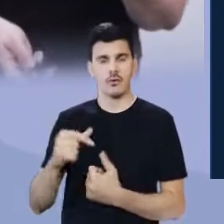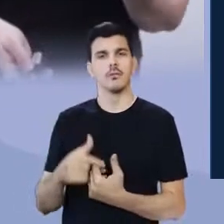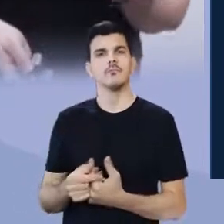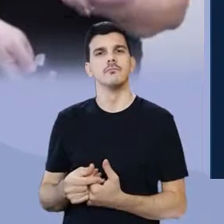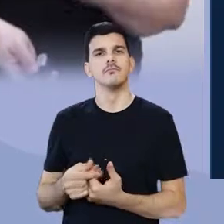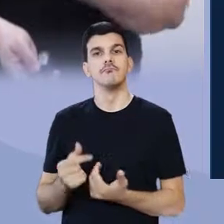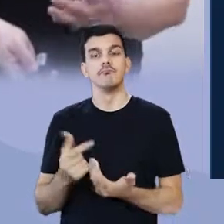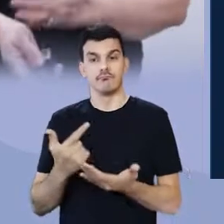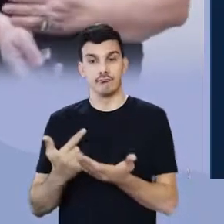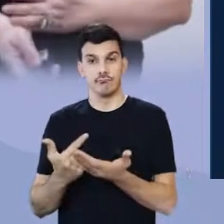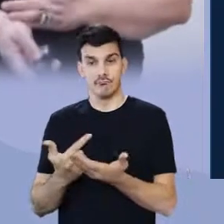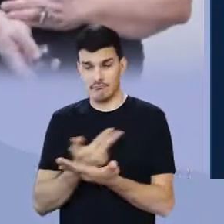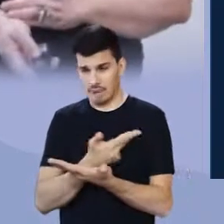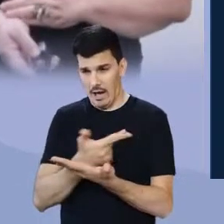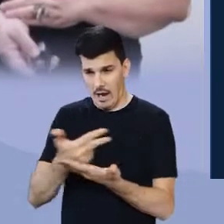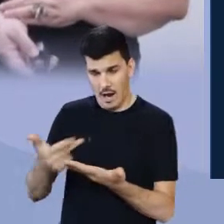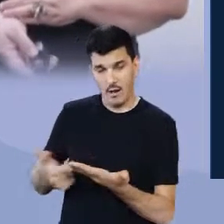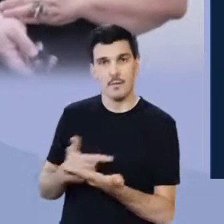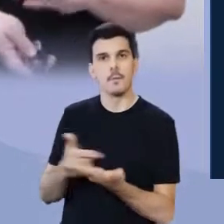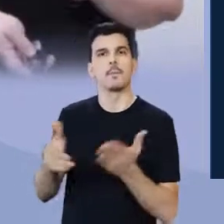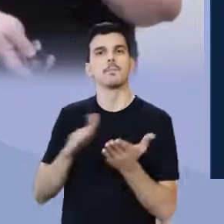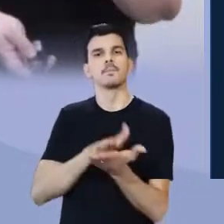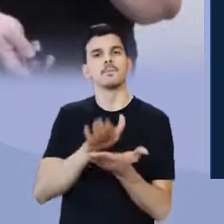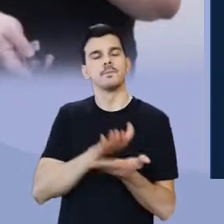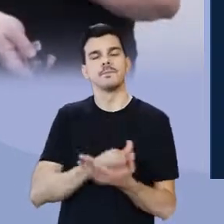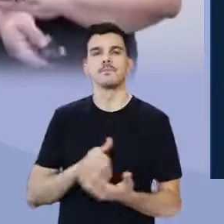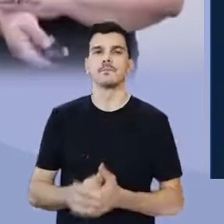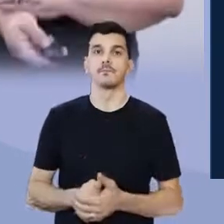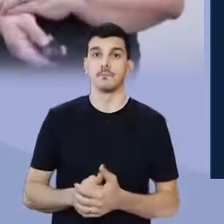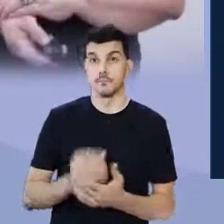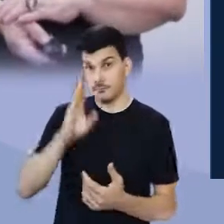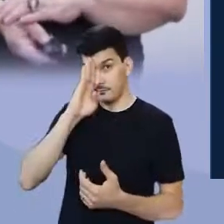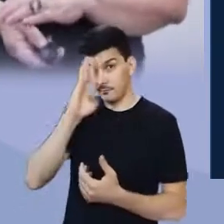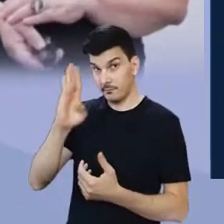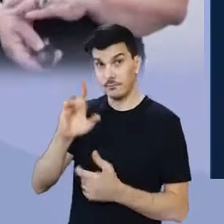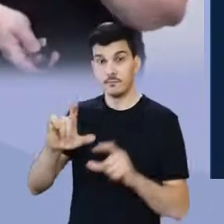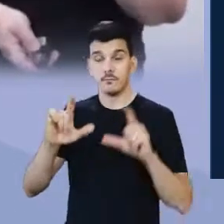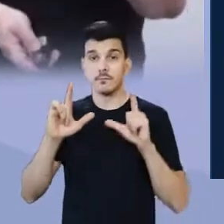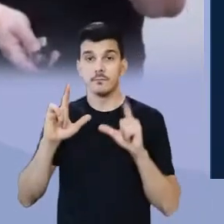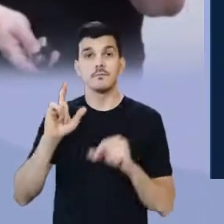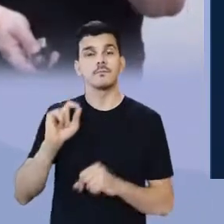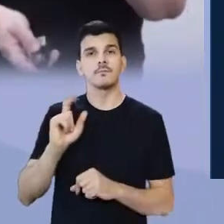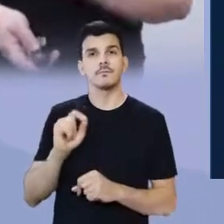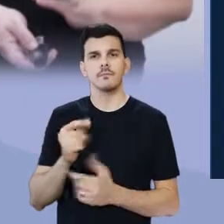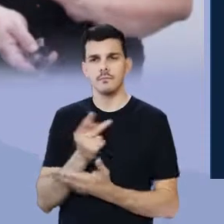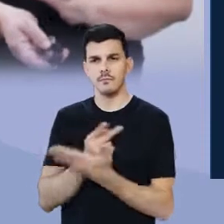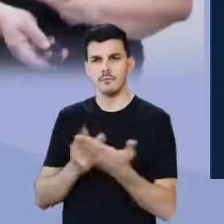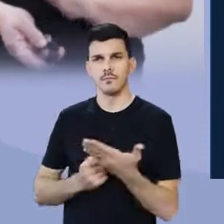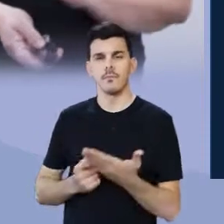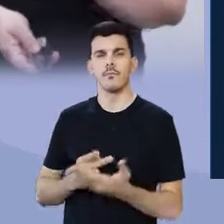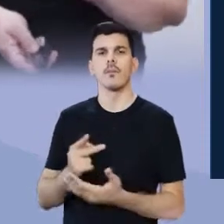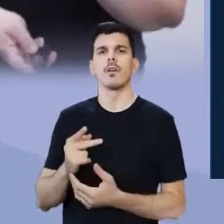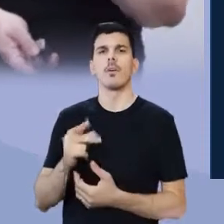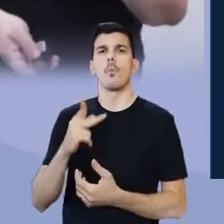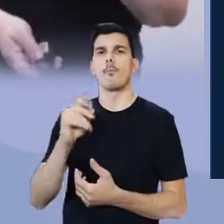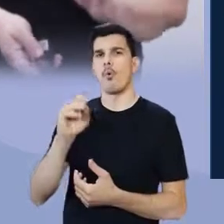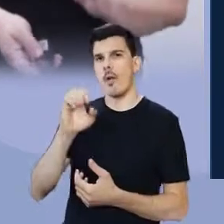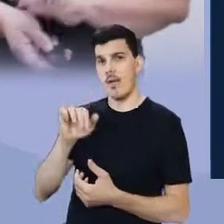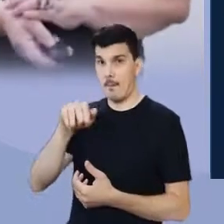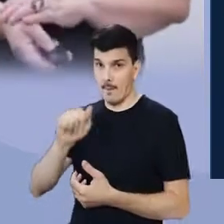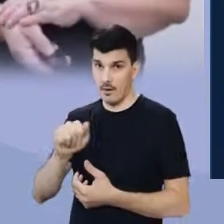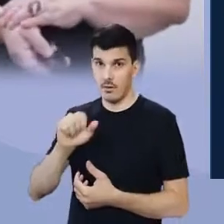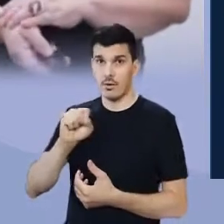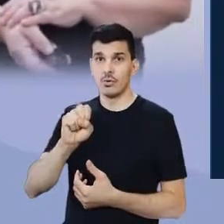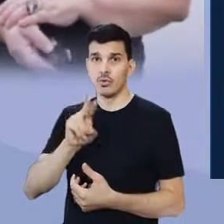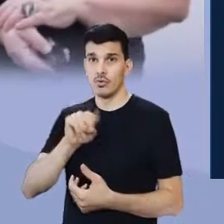Deixou uma obra muito vasta. O destaque do trabalho dele está em Poema Sujo, que foi produzido em